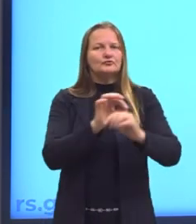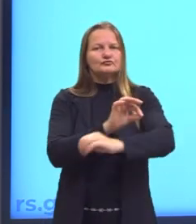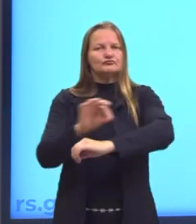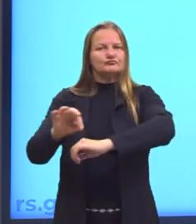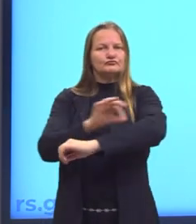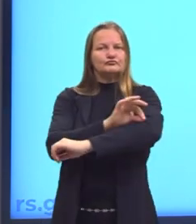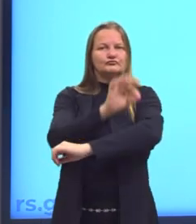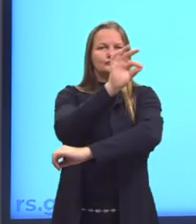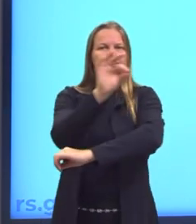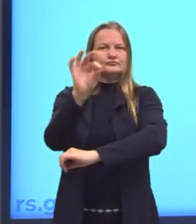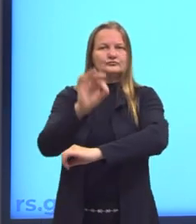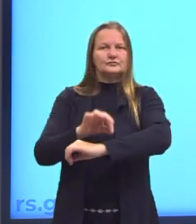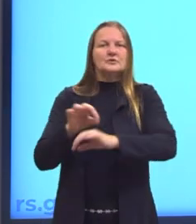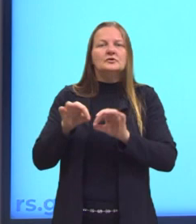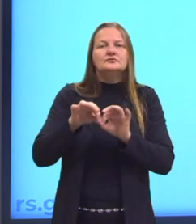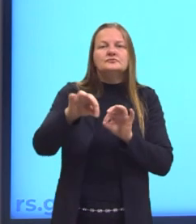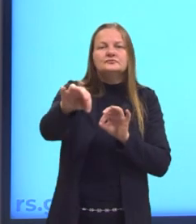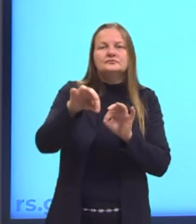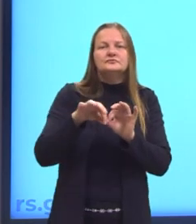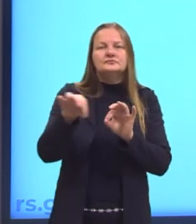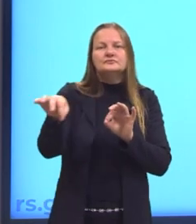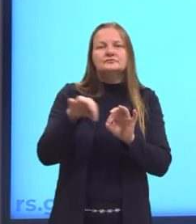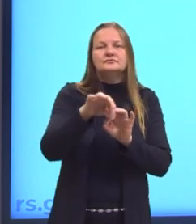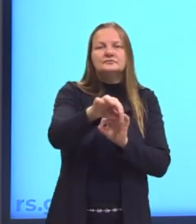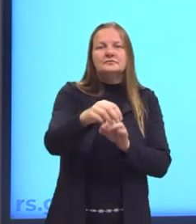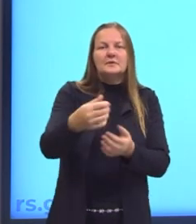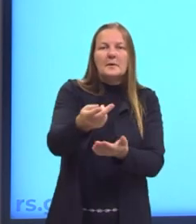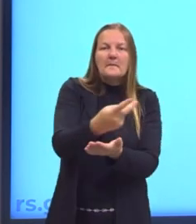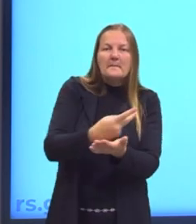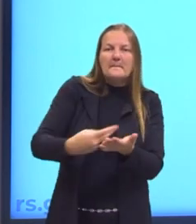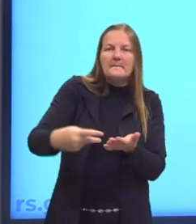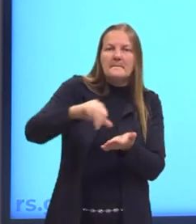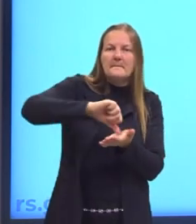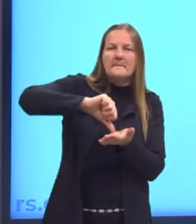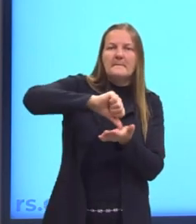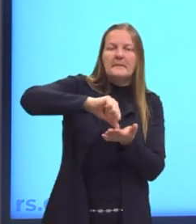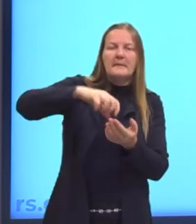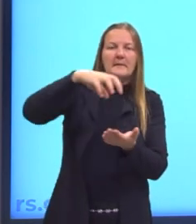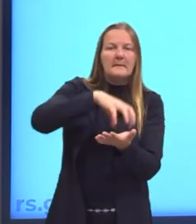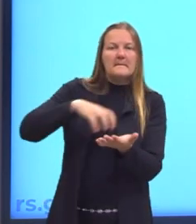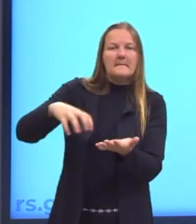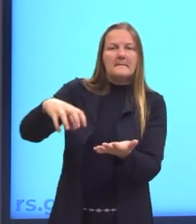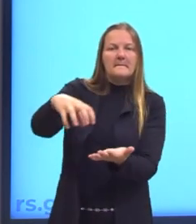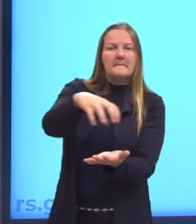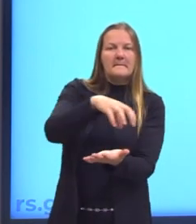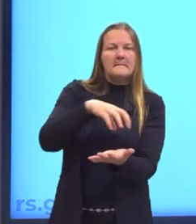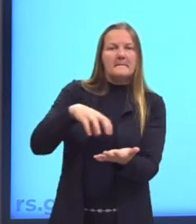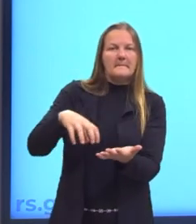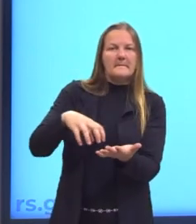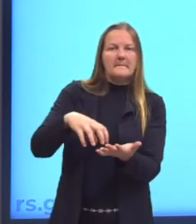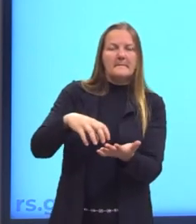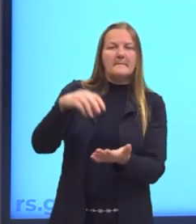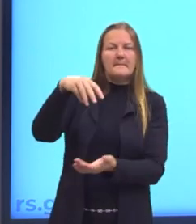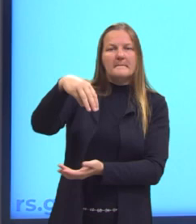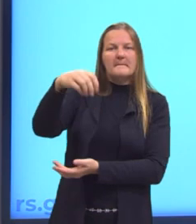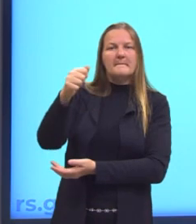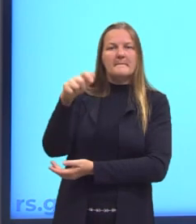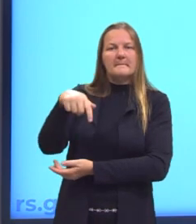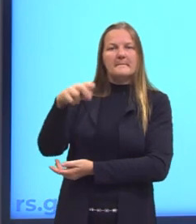tá? A distância expressa nos mapas, nas plantas, nas maquetes, elas são consideradas